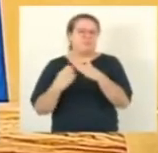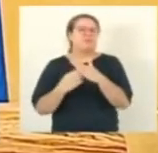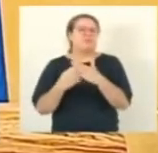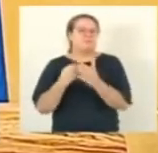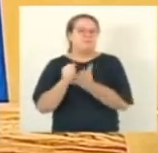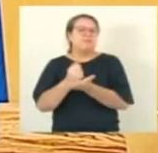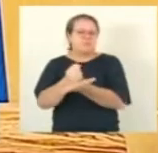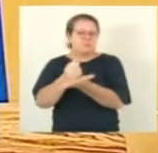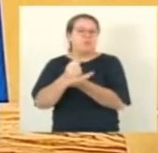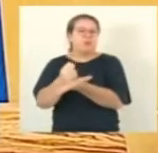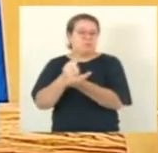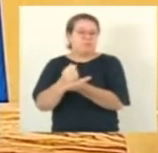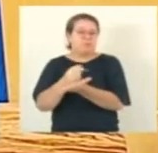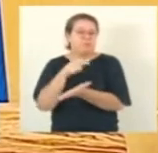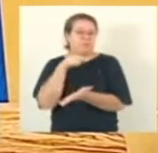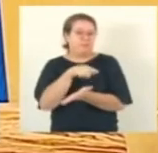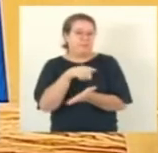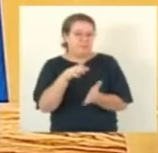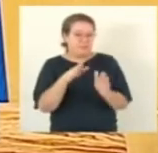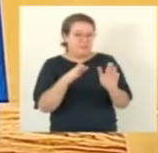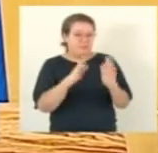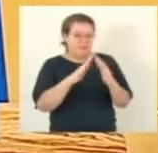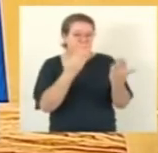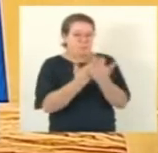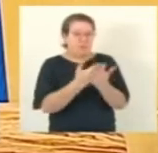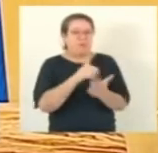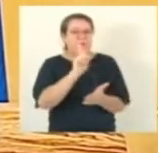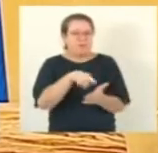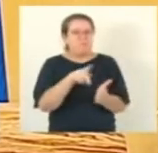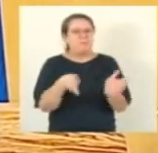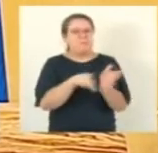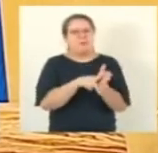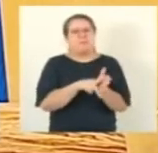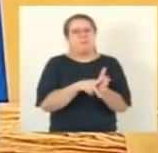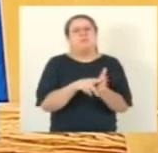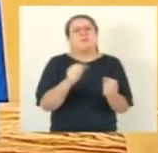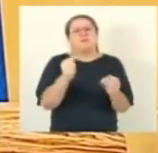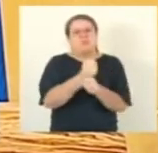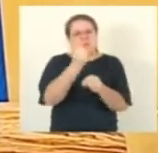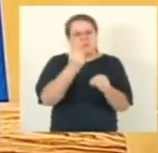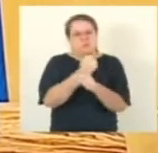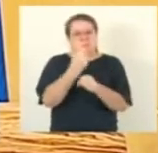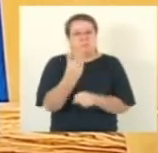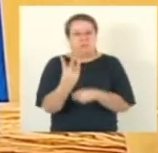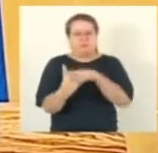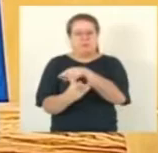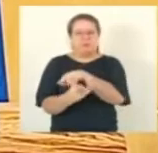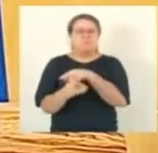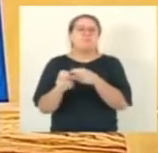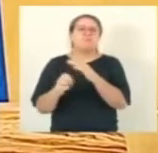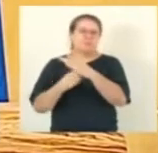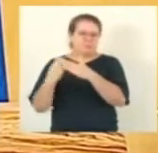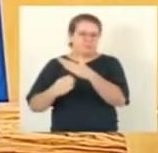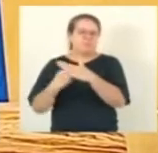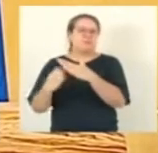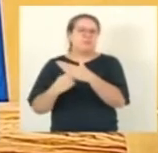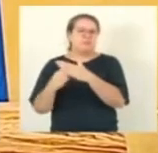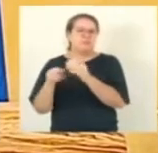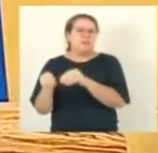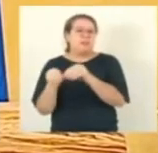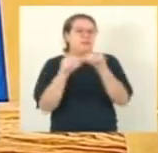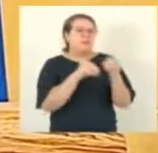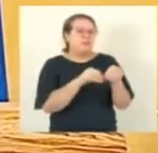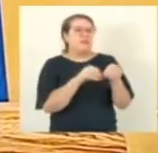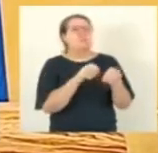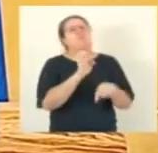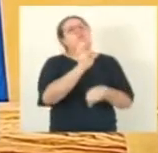pertencia a Samarco, a FINDES o SESI e foi cedida ao Estado por comodato. Então, a